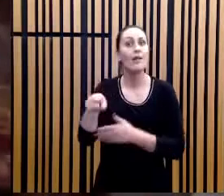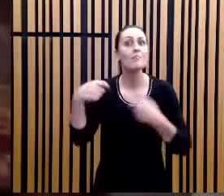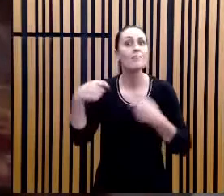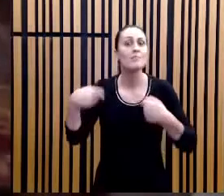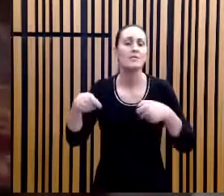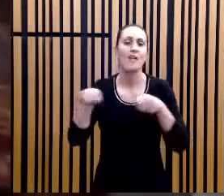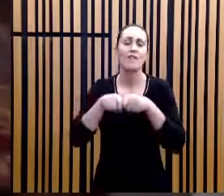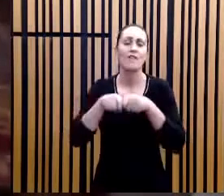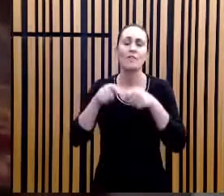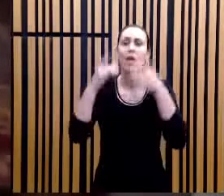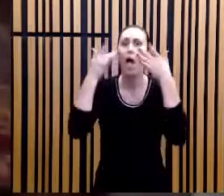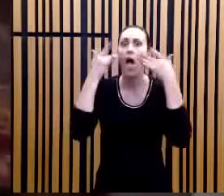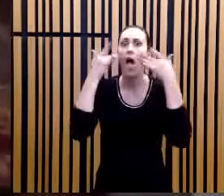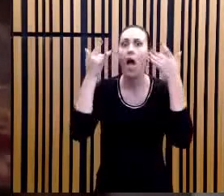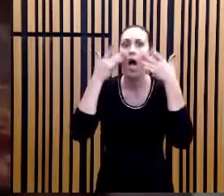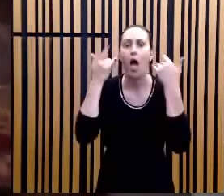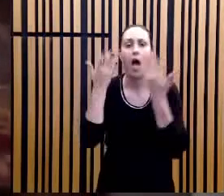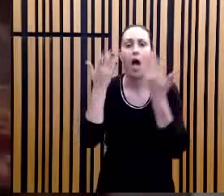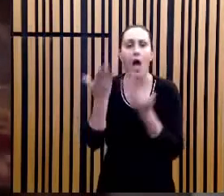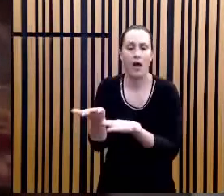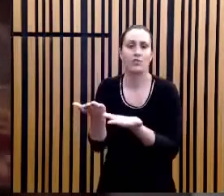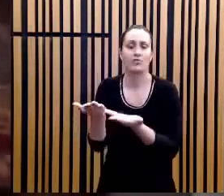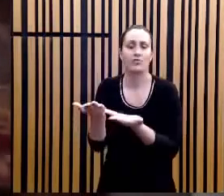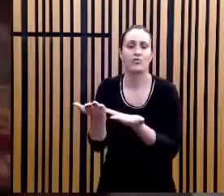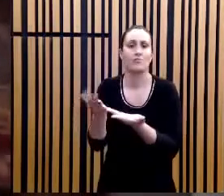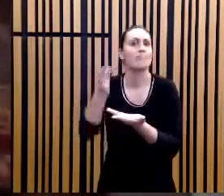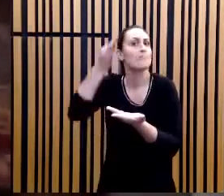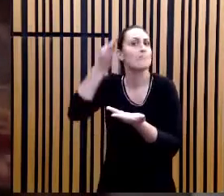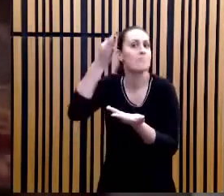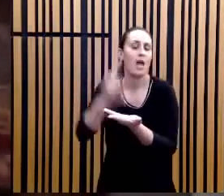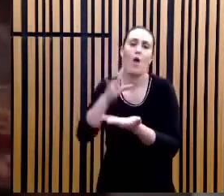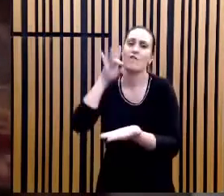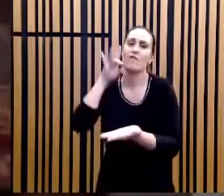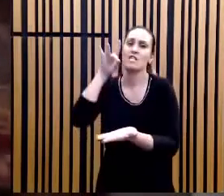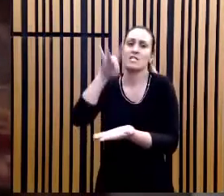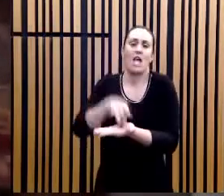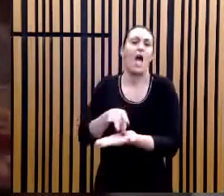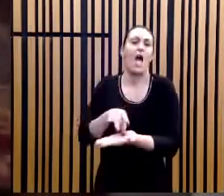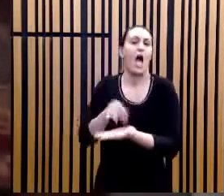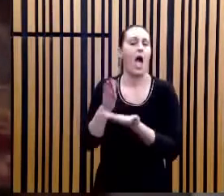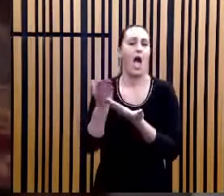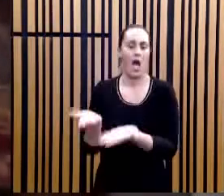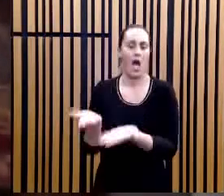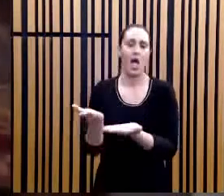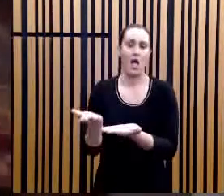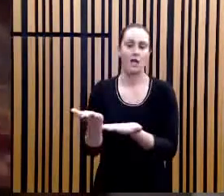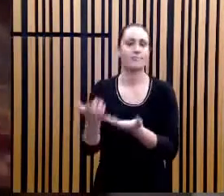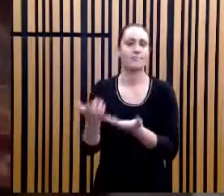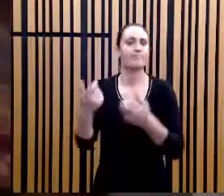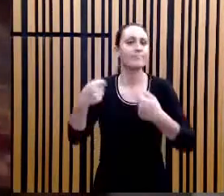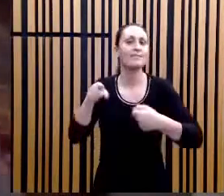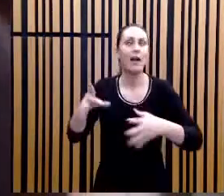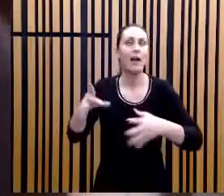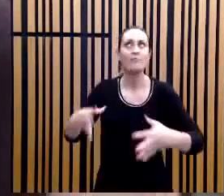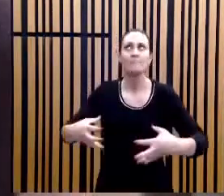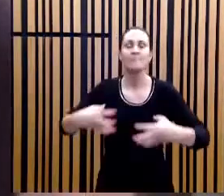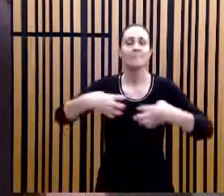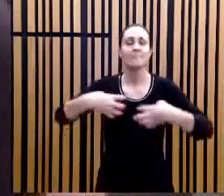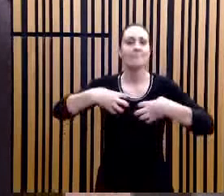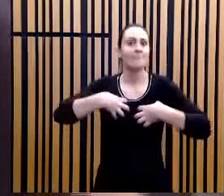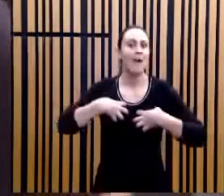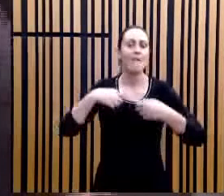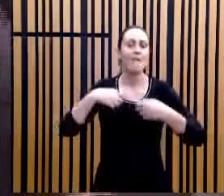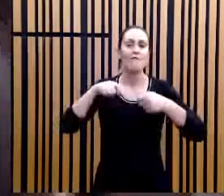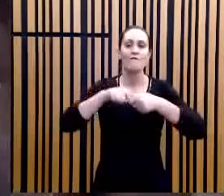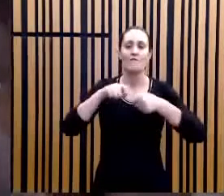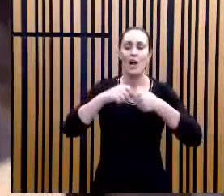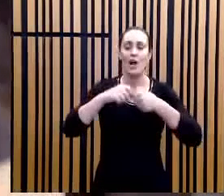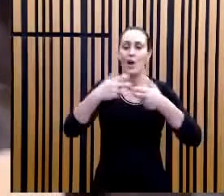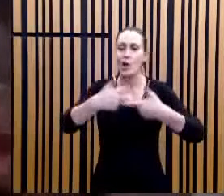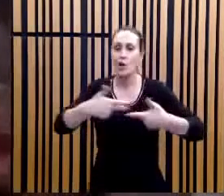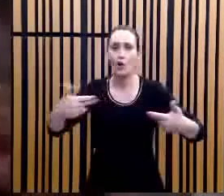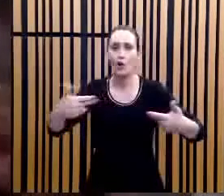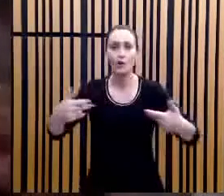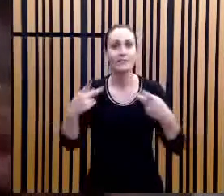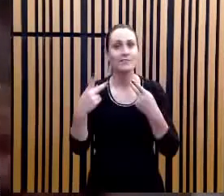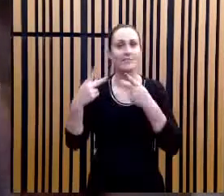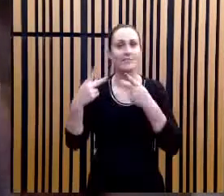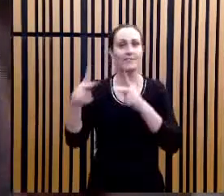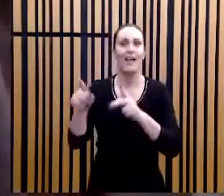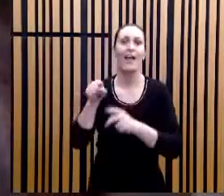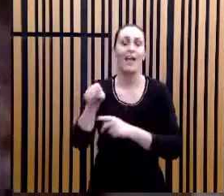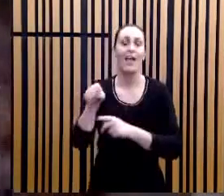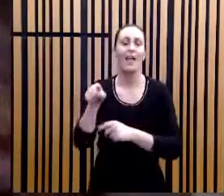cênicas, porque é um verdadeiro artista, vou te contar, o homem se presta para fazer aqueles